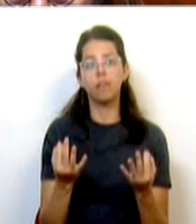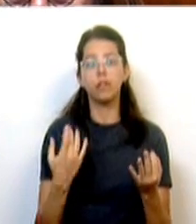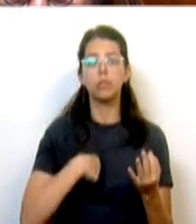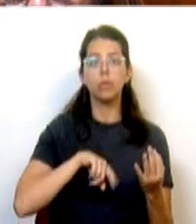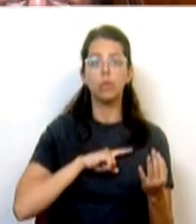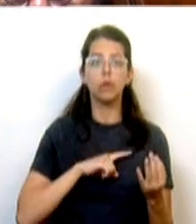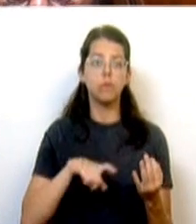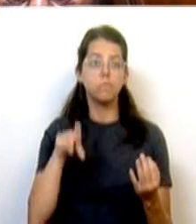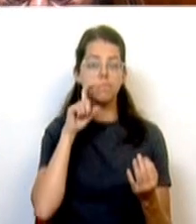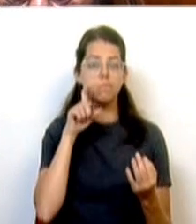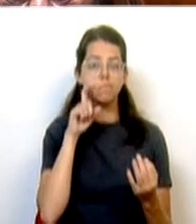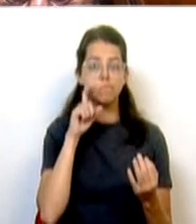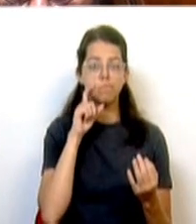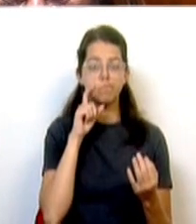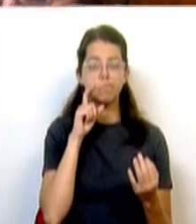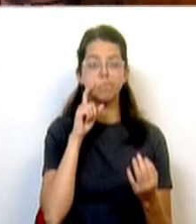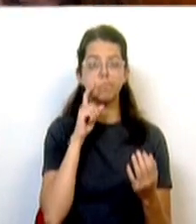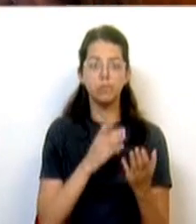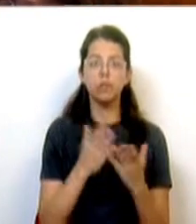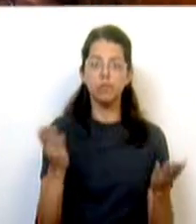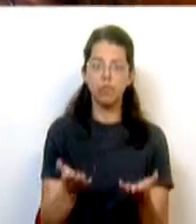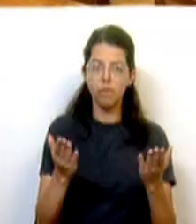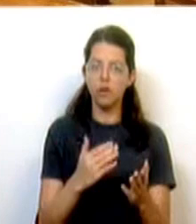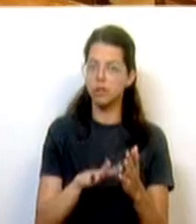defender e de promover.